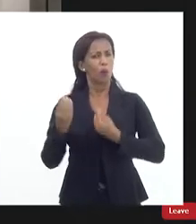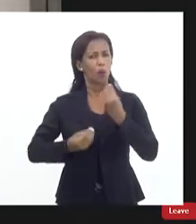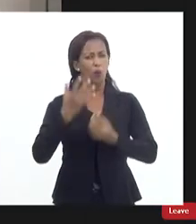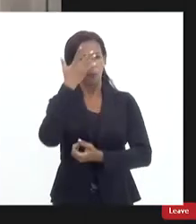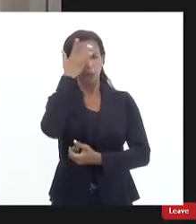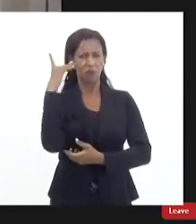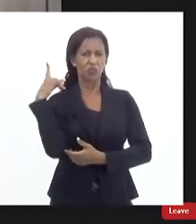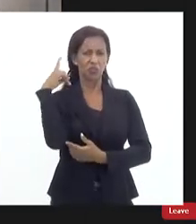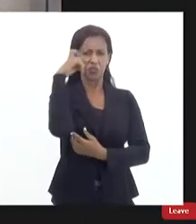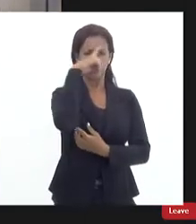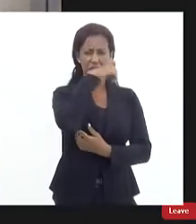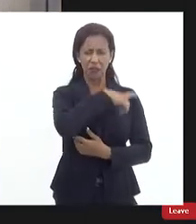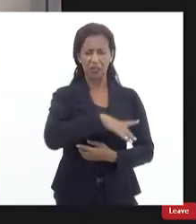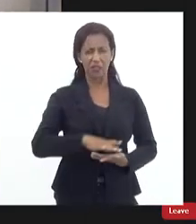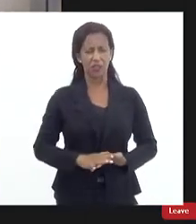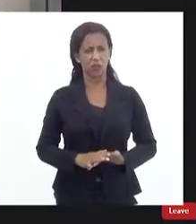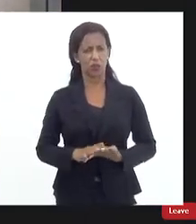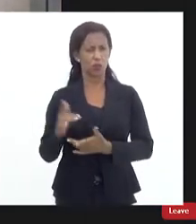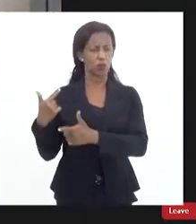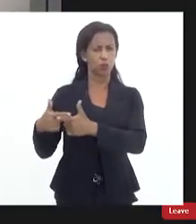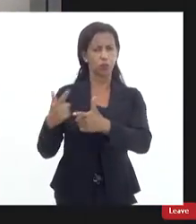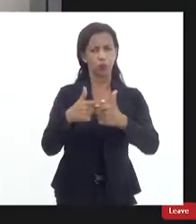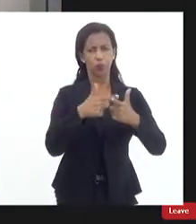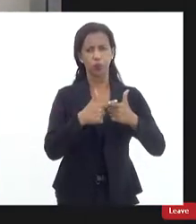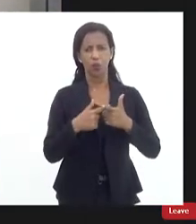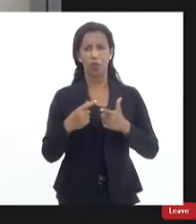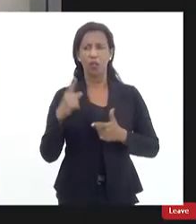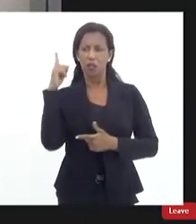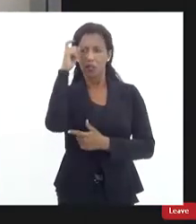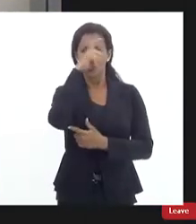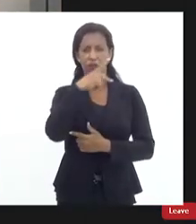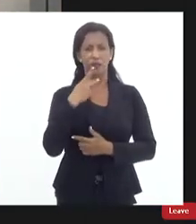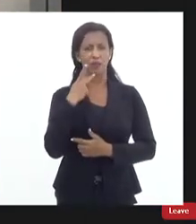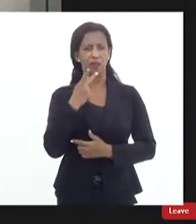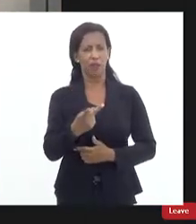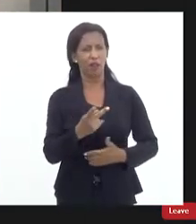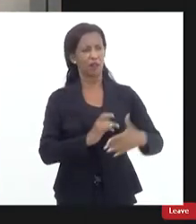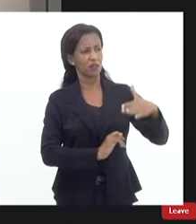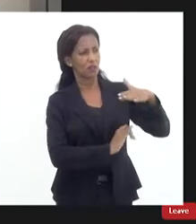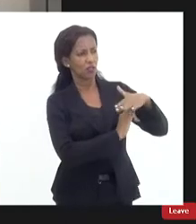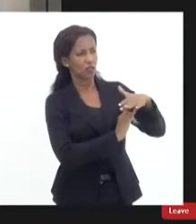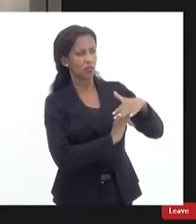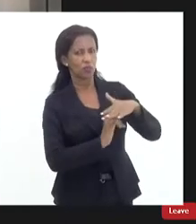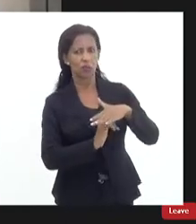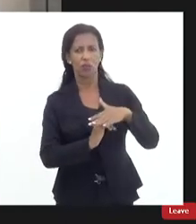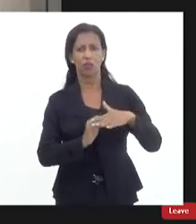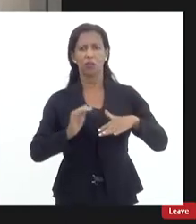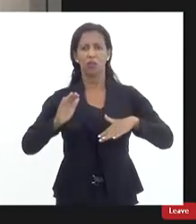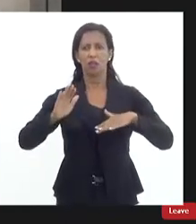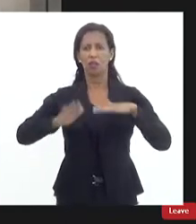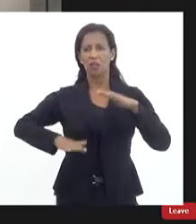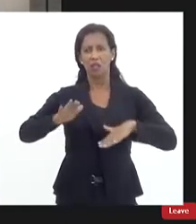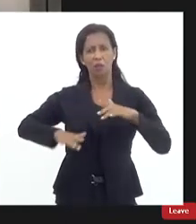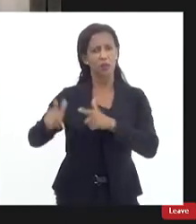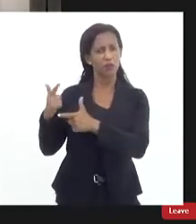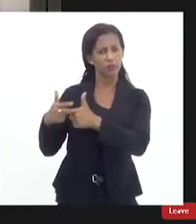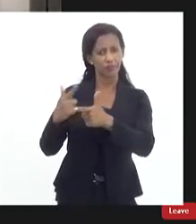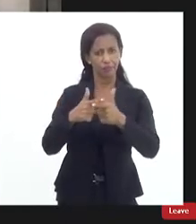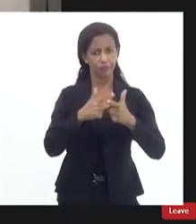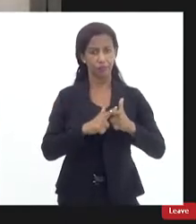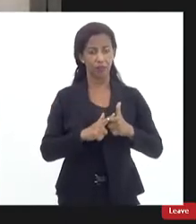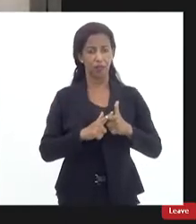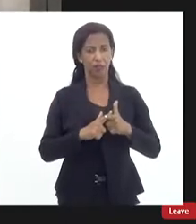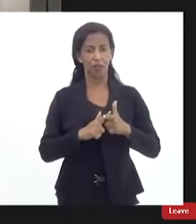tão difíceis é difícil falar das instituições porque elas repito tem muitas mazelas mas são